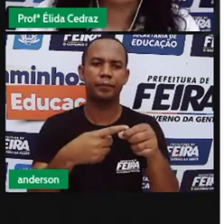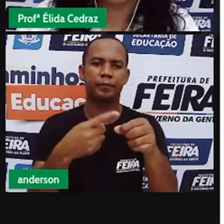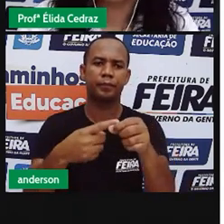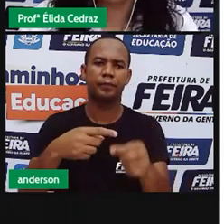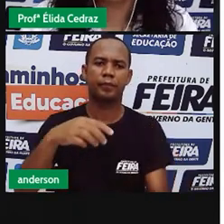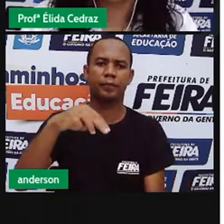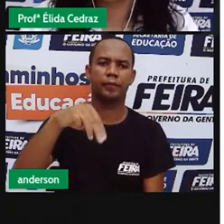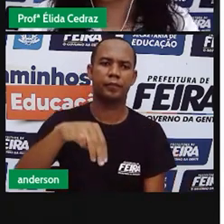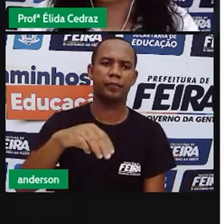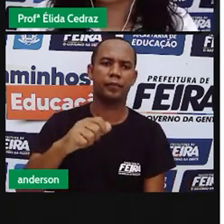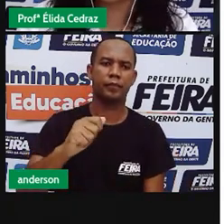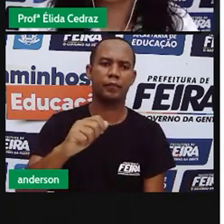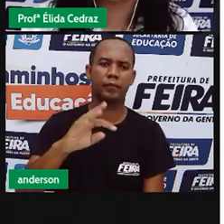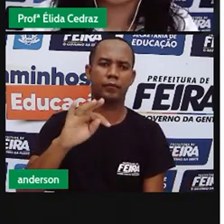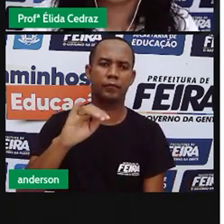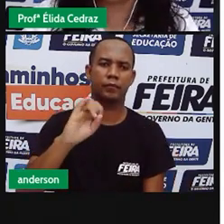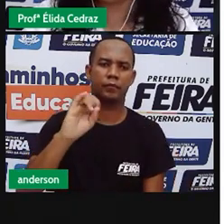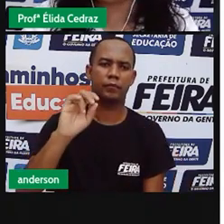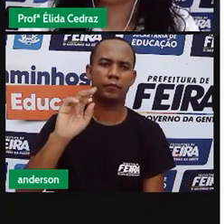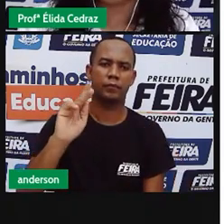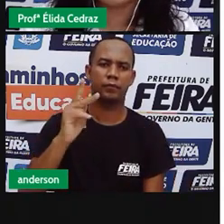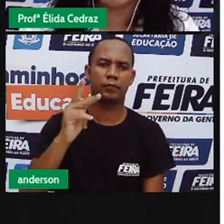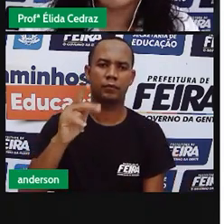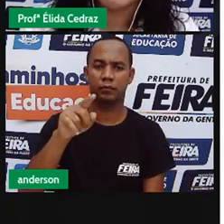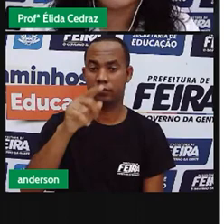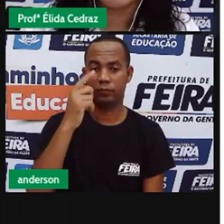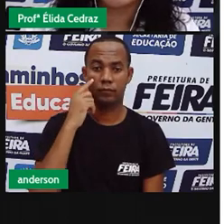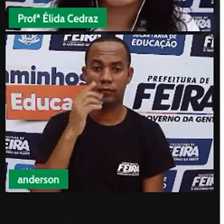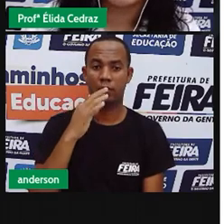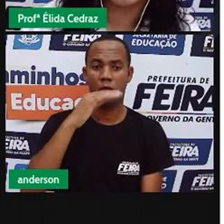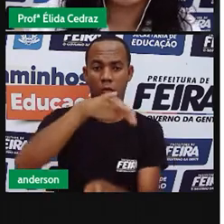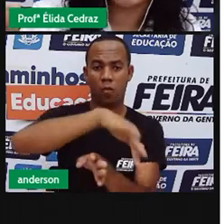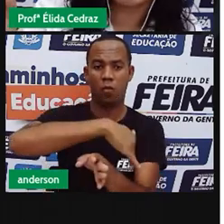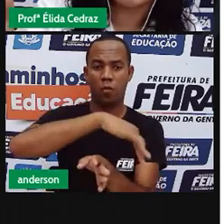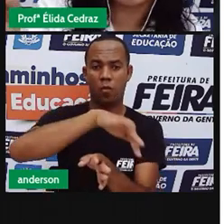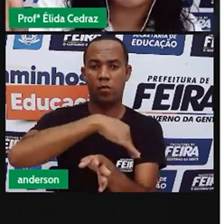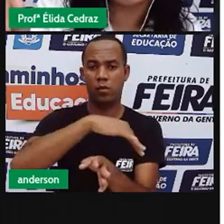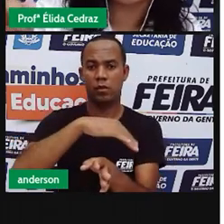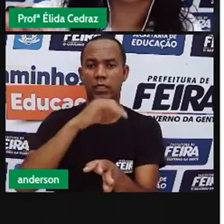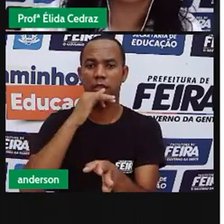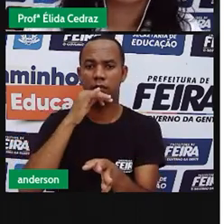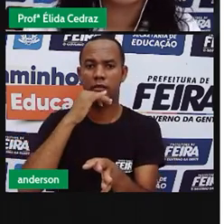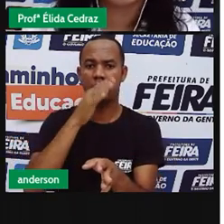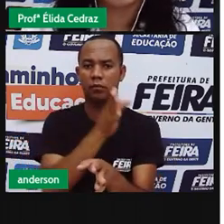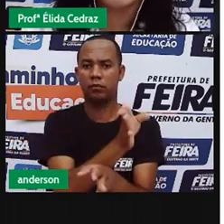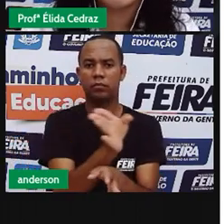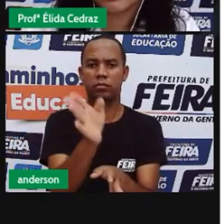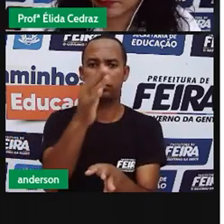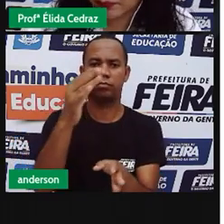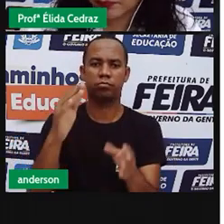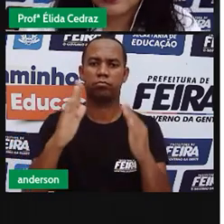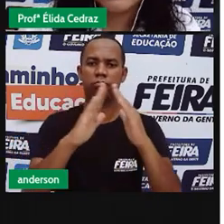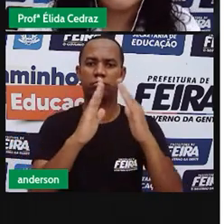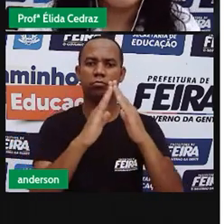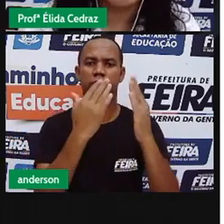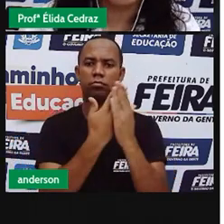Você pode ver as ruas, Avenida Principal. Aqui você pode ver na quadra de uma escola.